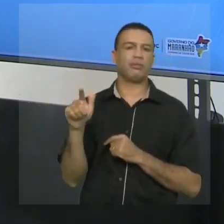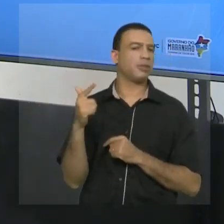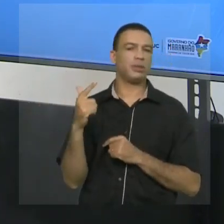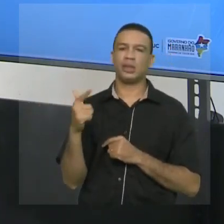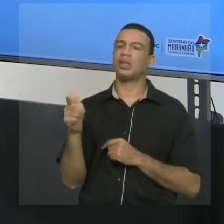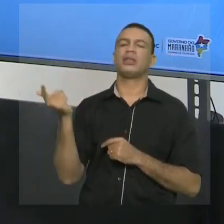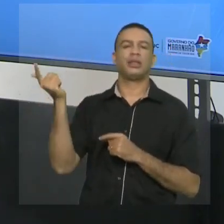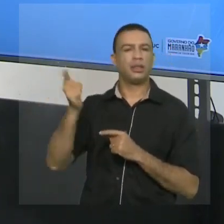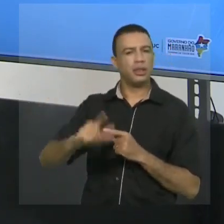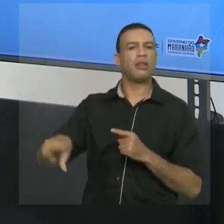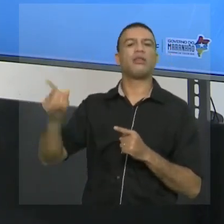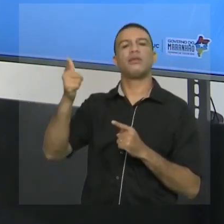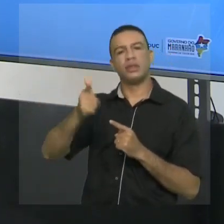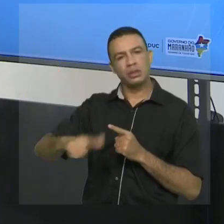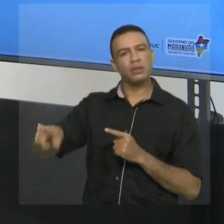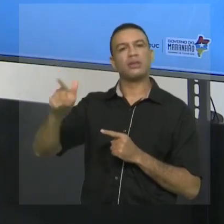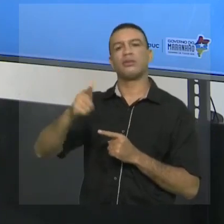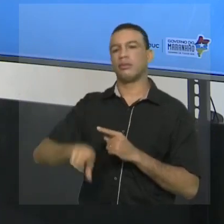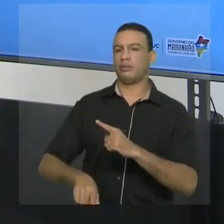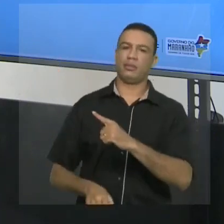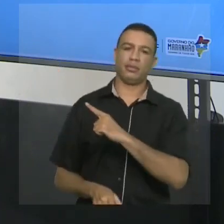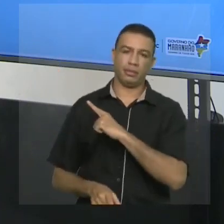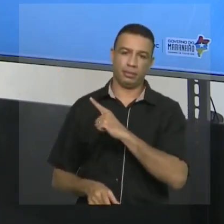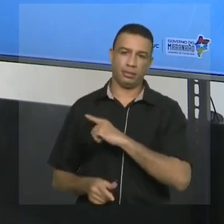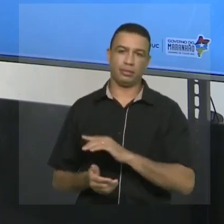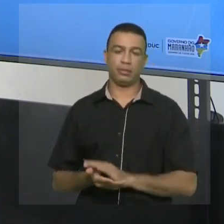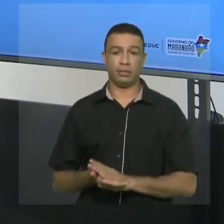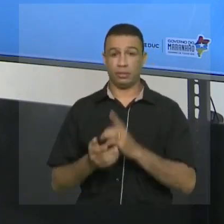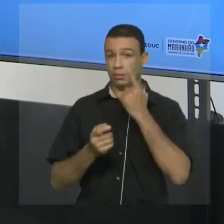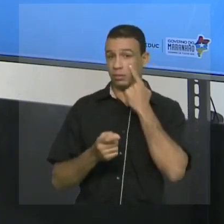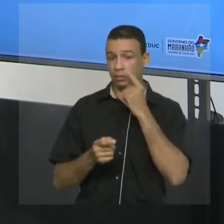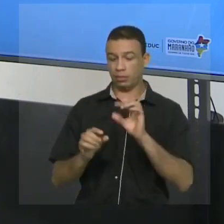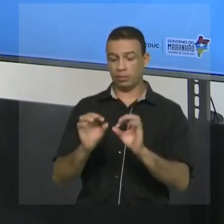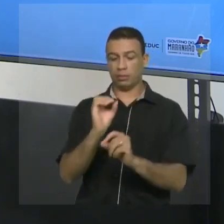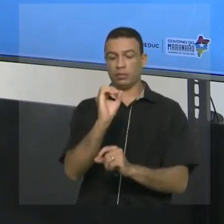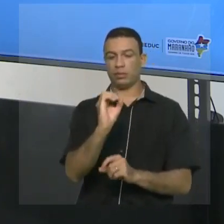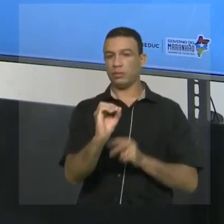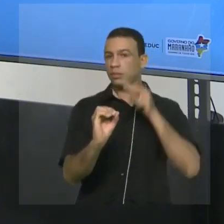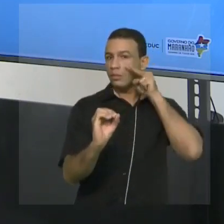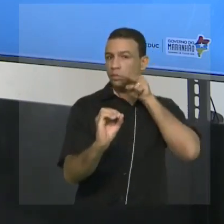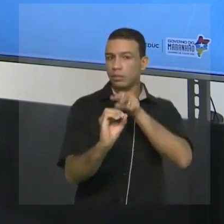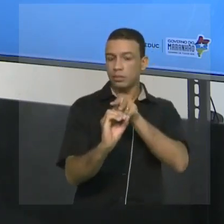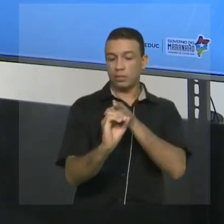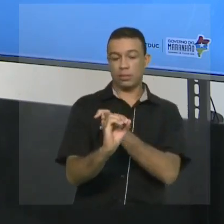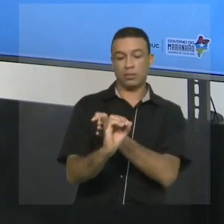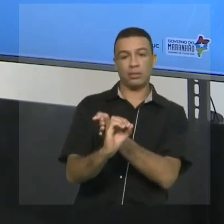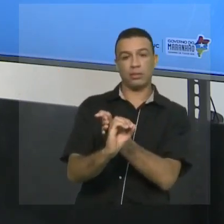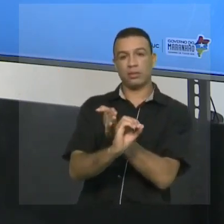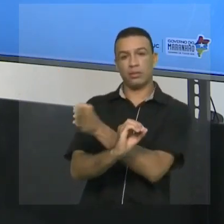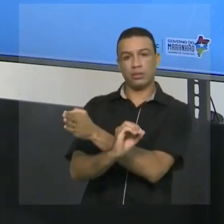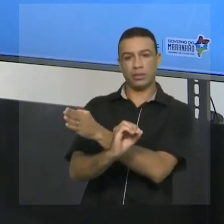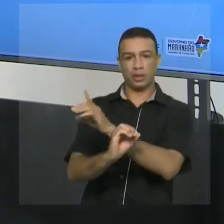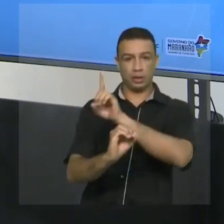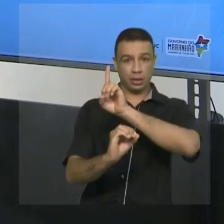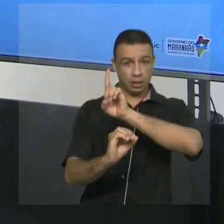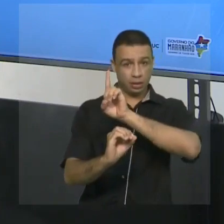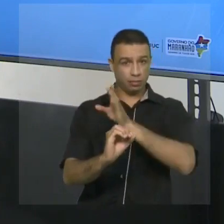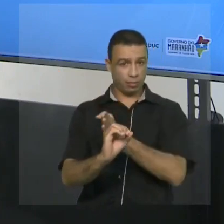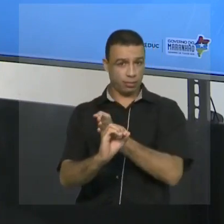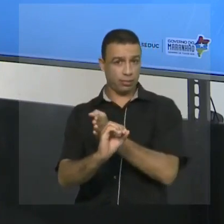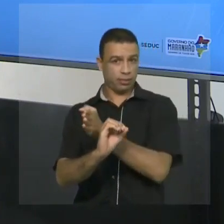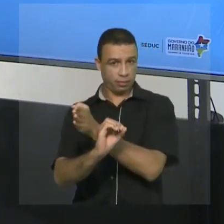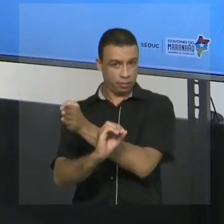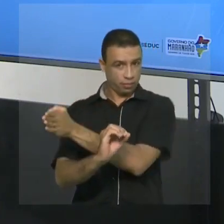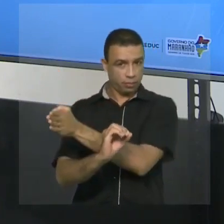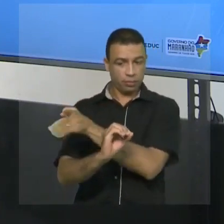Outra coisa importante para a gente analisar aqui, é que se você olhar do zero para a direita, O que é você tem? Todos